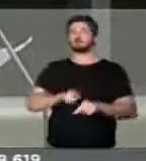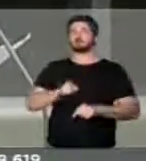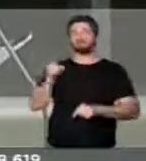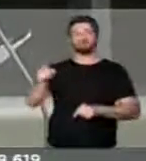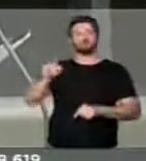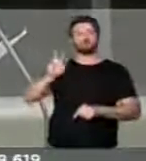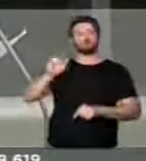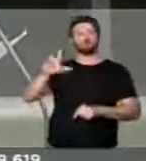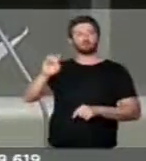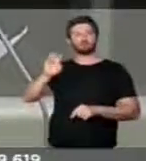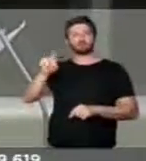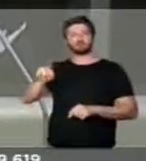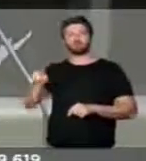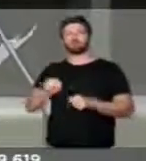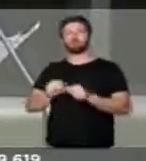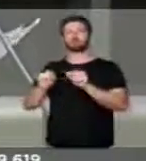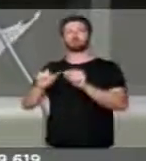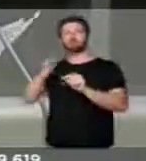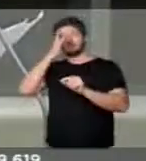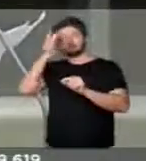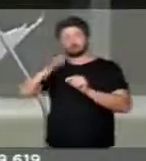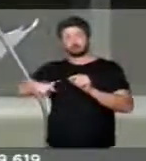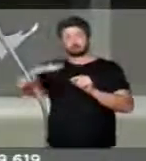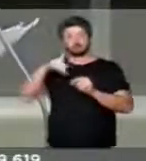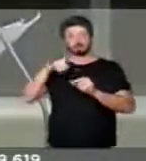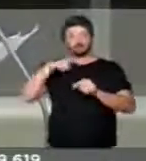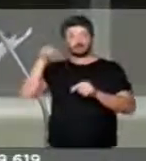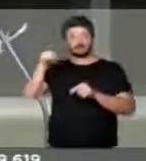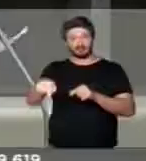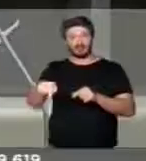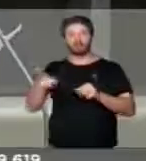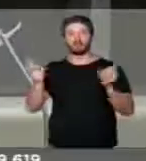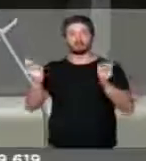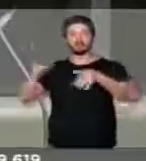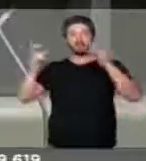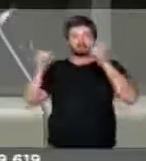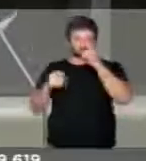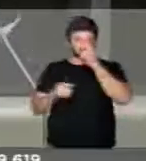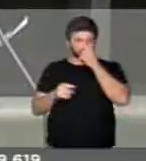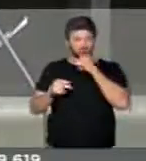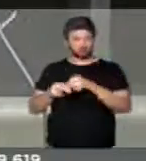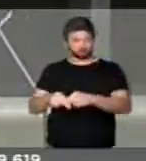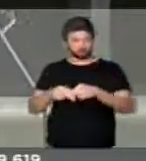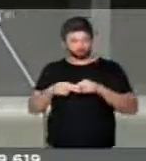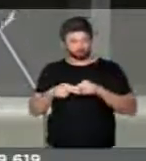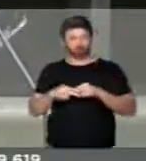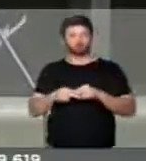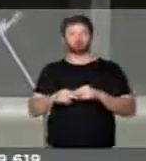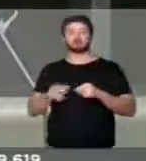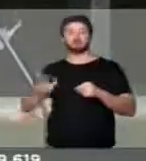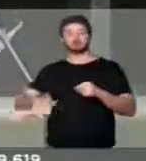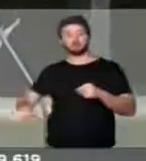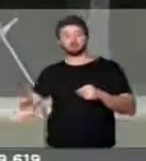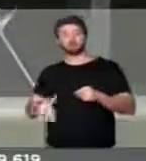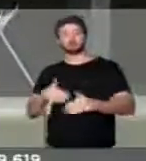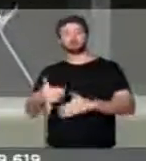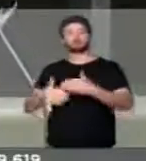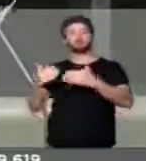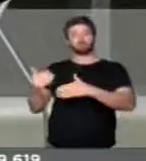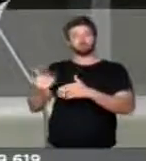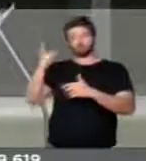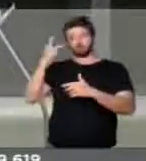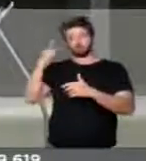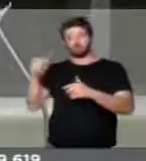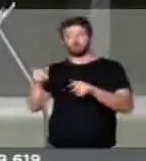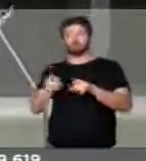Valdez deixa a casa e as pessoas que vivem lá abandonadas. Por isso, crianças com desenvolvimento normal